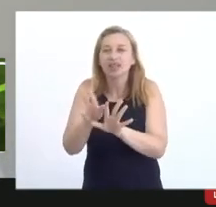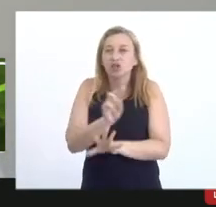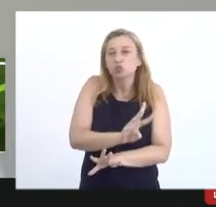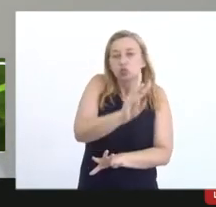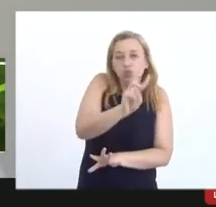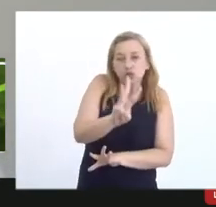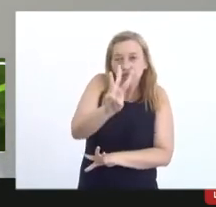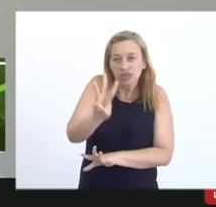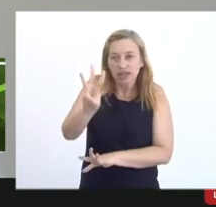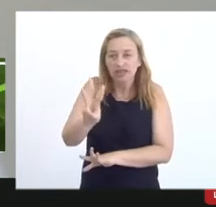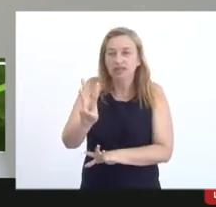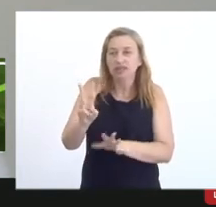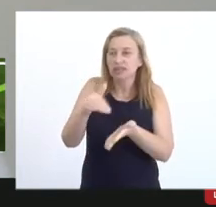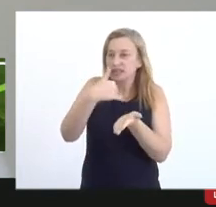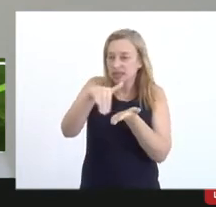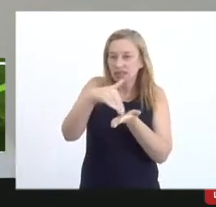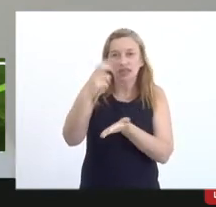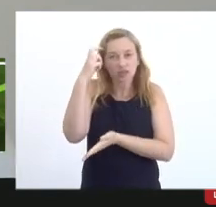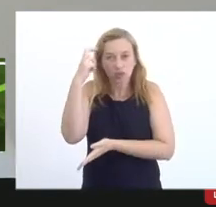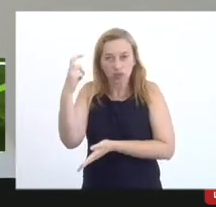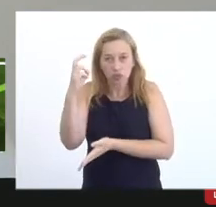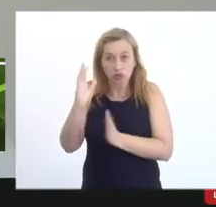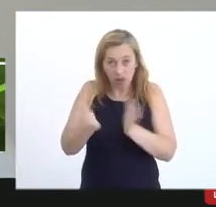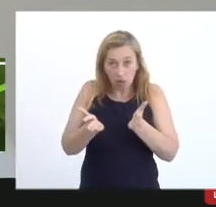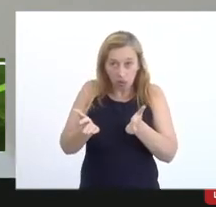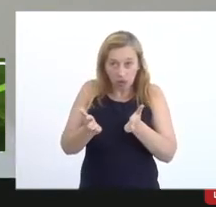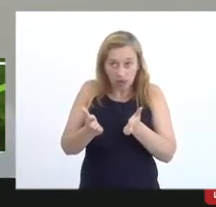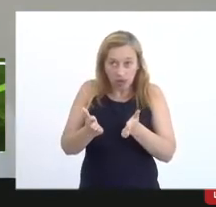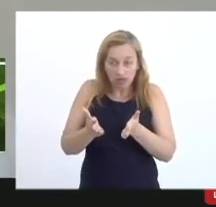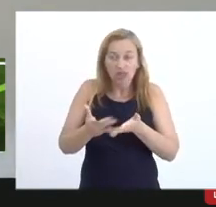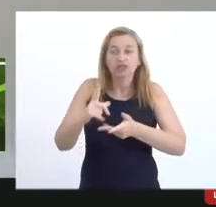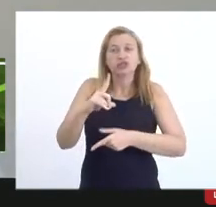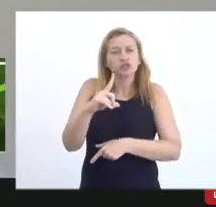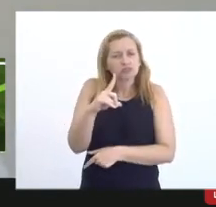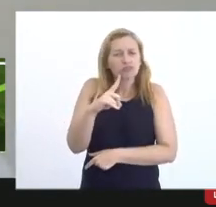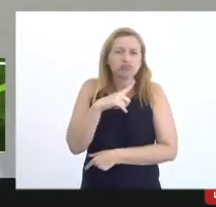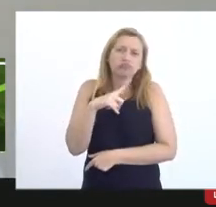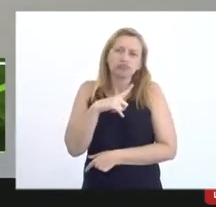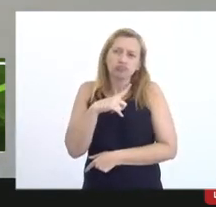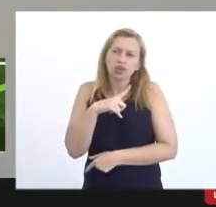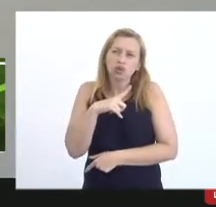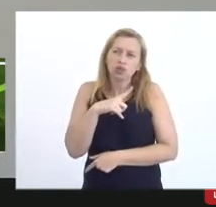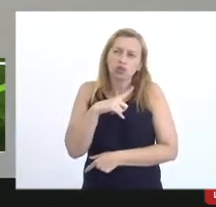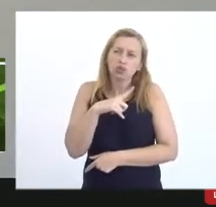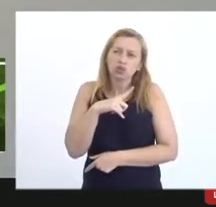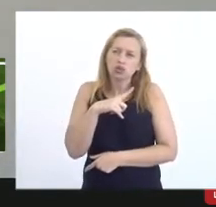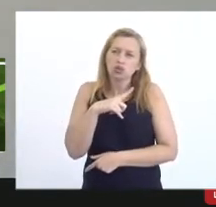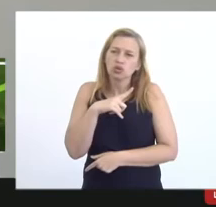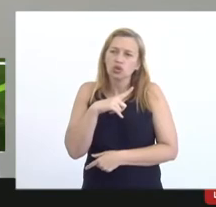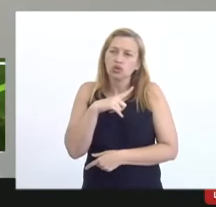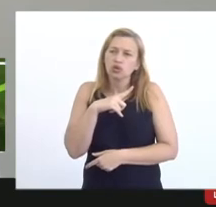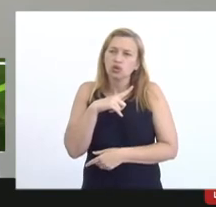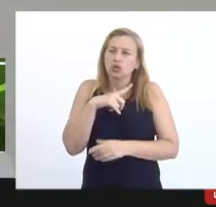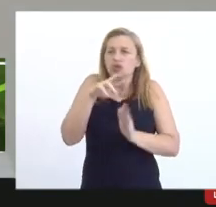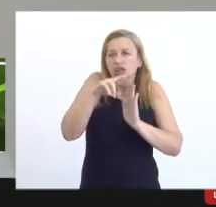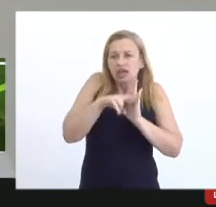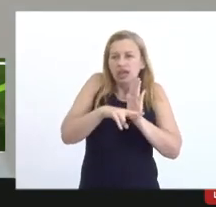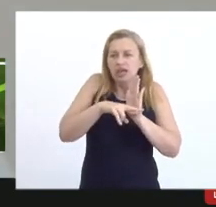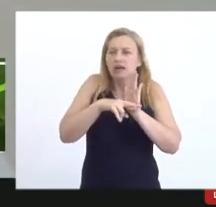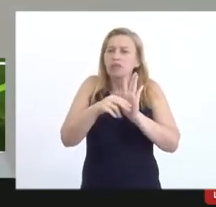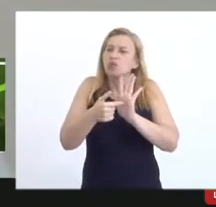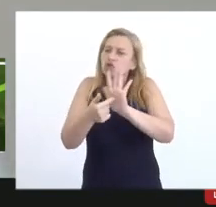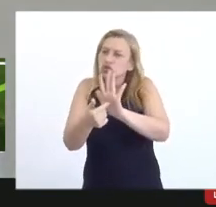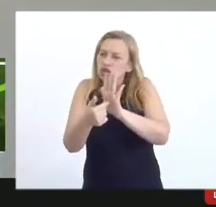Secretaria de Cultura atual a gente tem uma guia lá eu tentei pesquisar as prestações